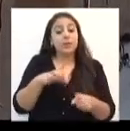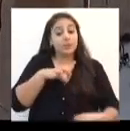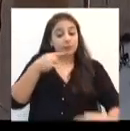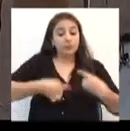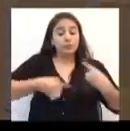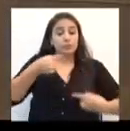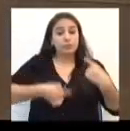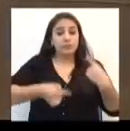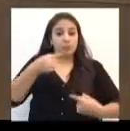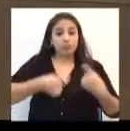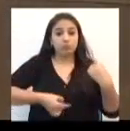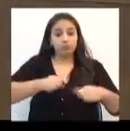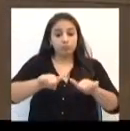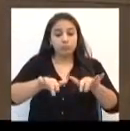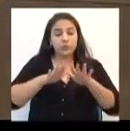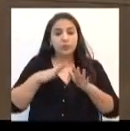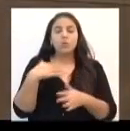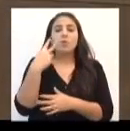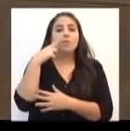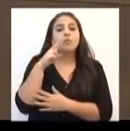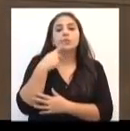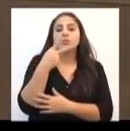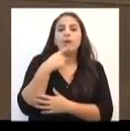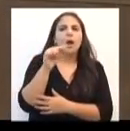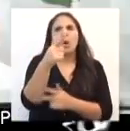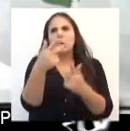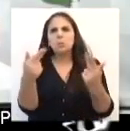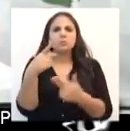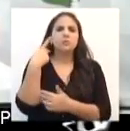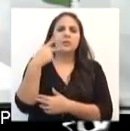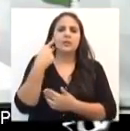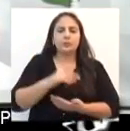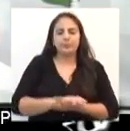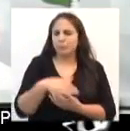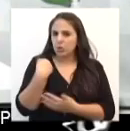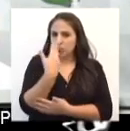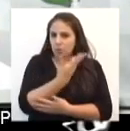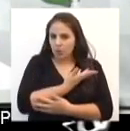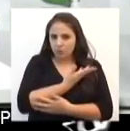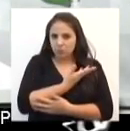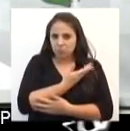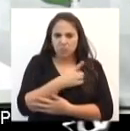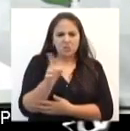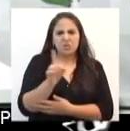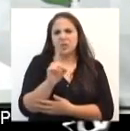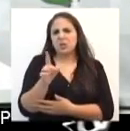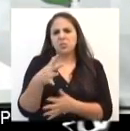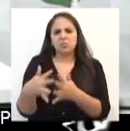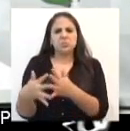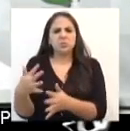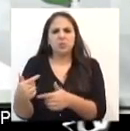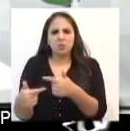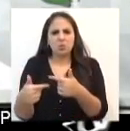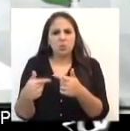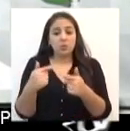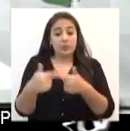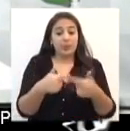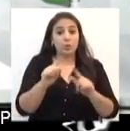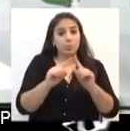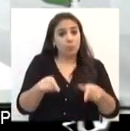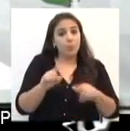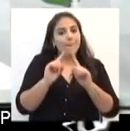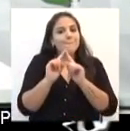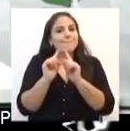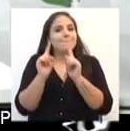tribuna. Veja o que disseram alguns vereadores. Nós não iríamos prejudicar o funcionalismo municipal, mas